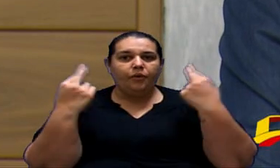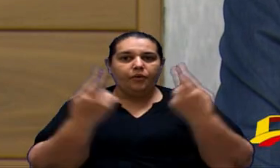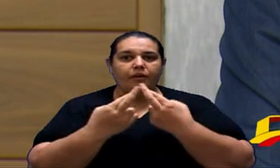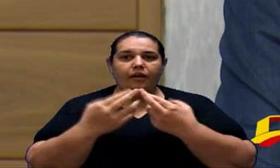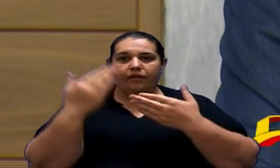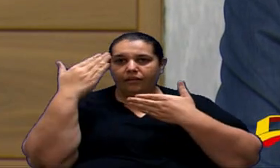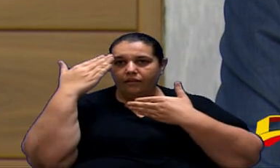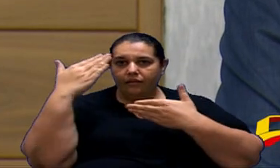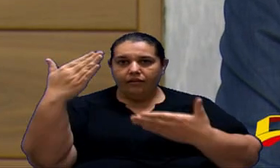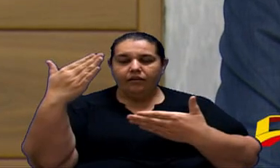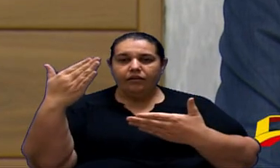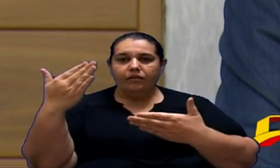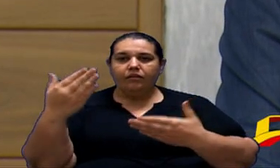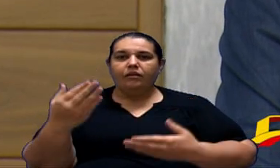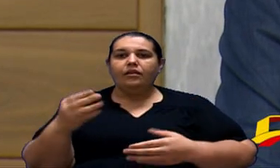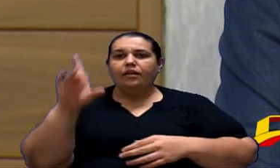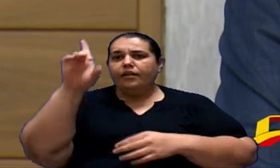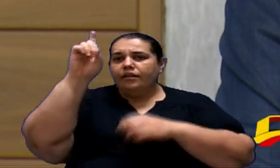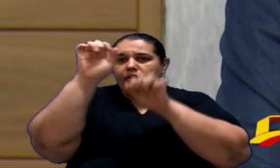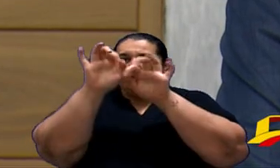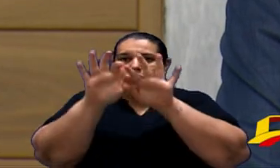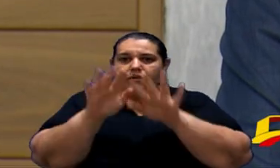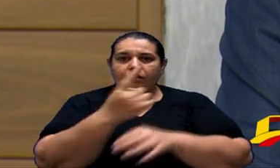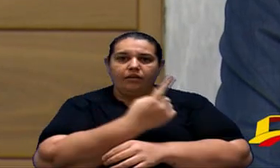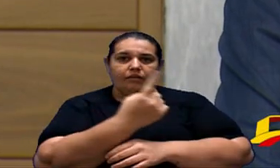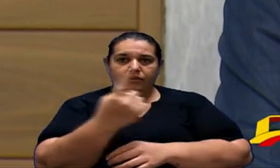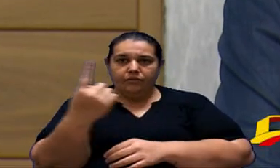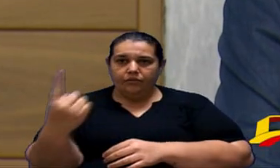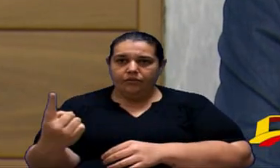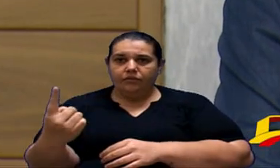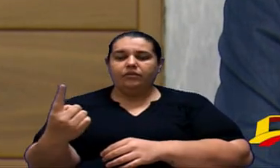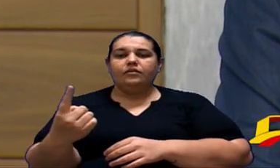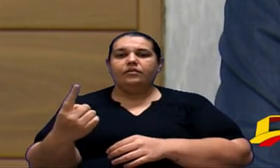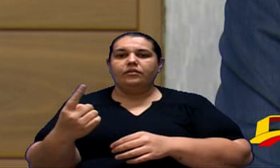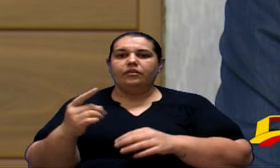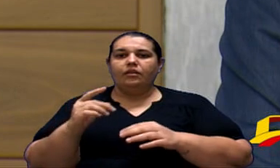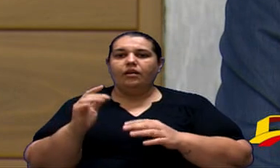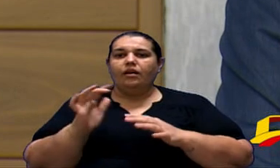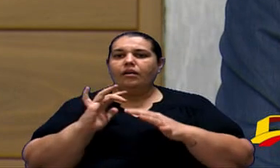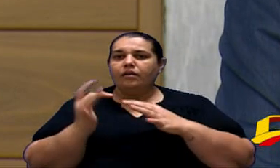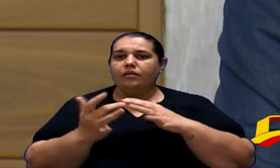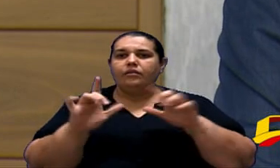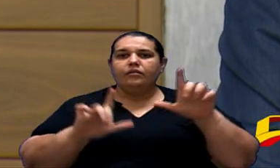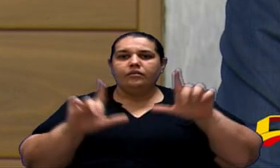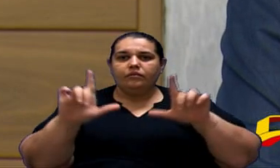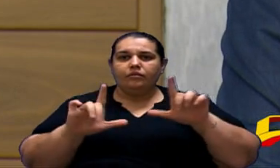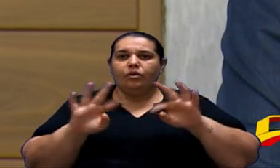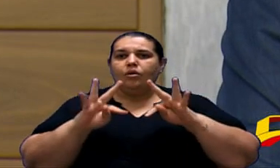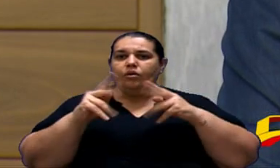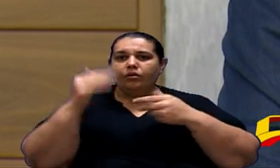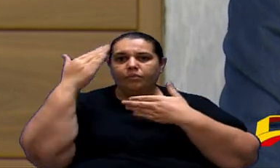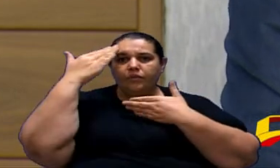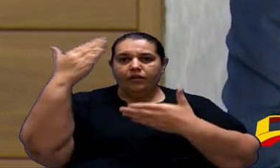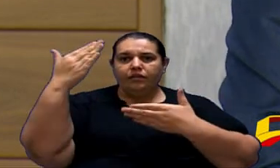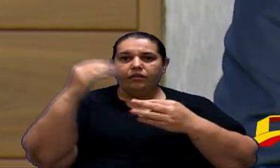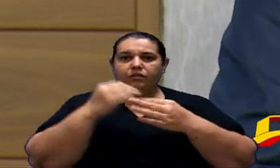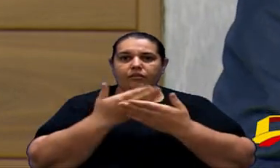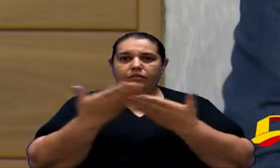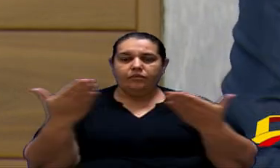a presença de todos que Deus possa abençoar todos vocês a todos vocês que nos assistiram muito obrigado a todos